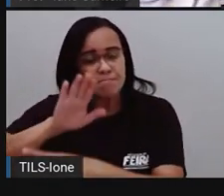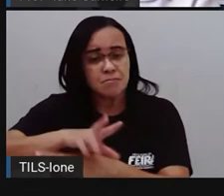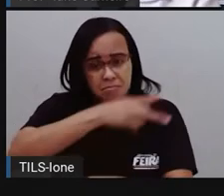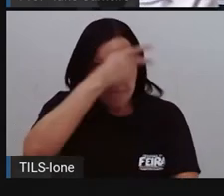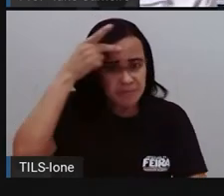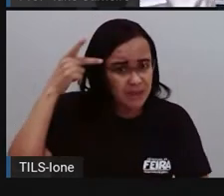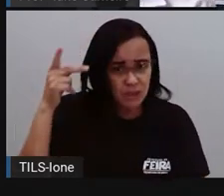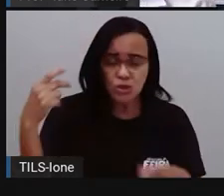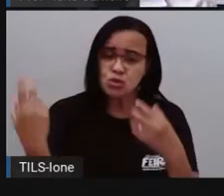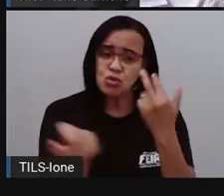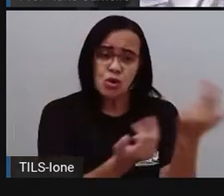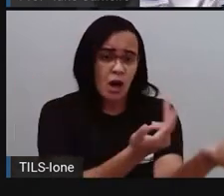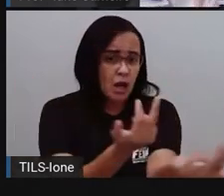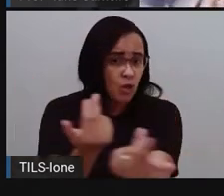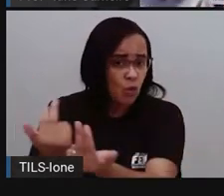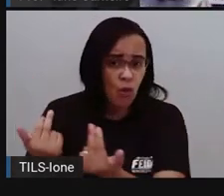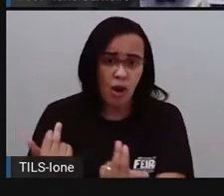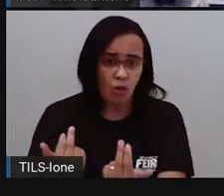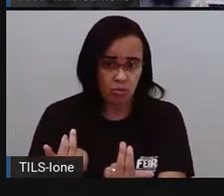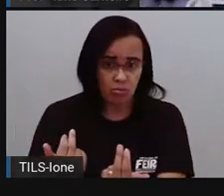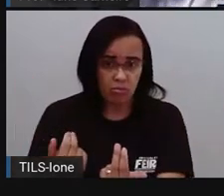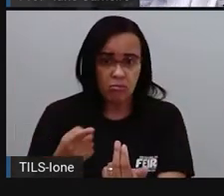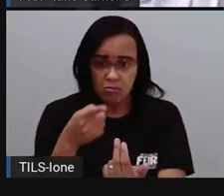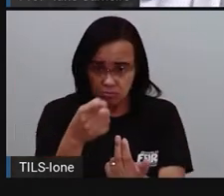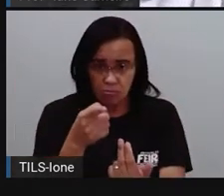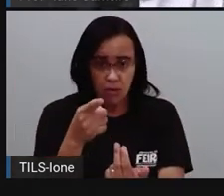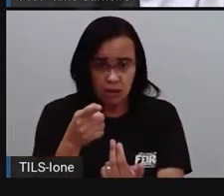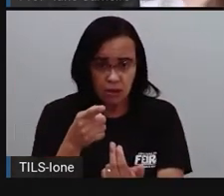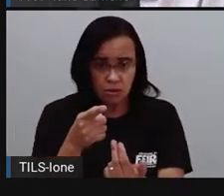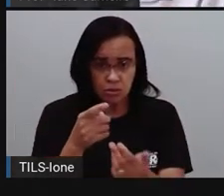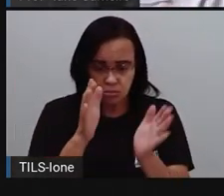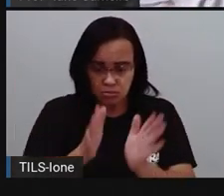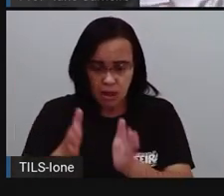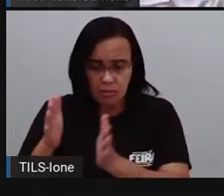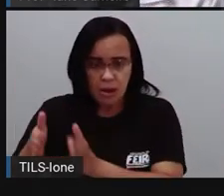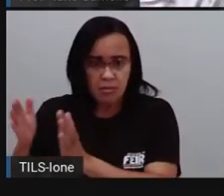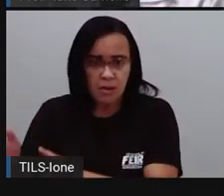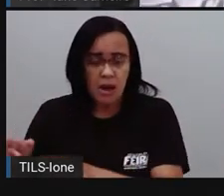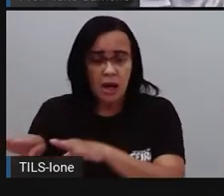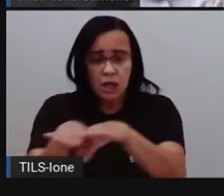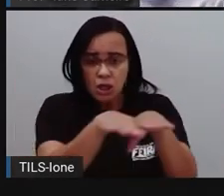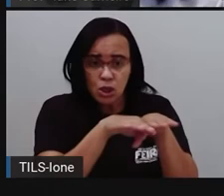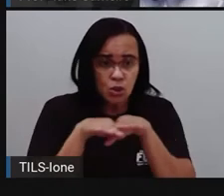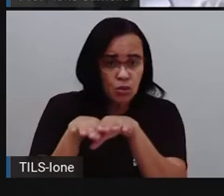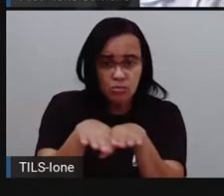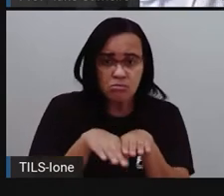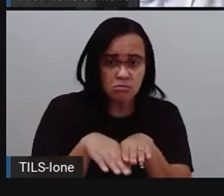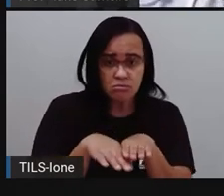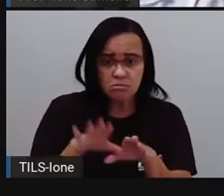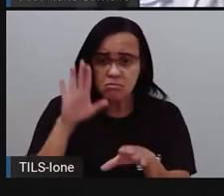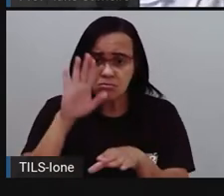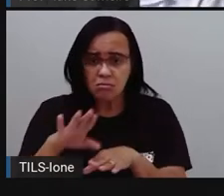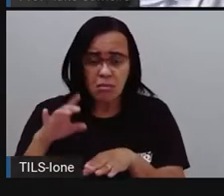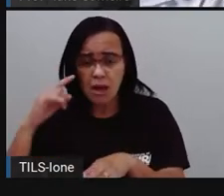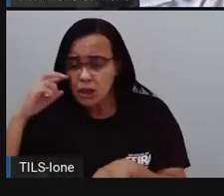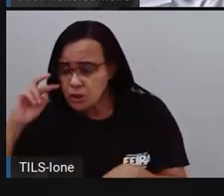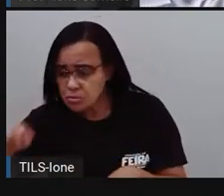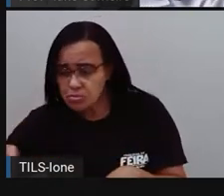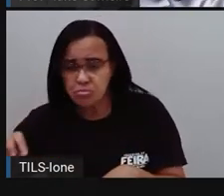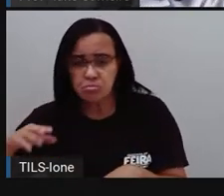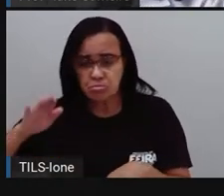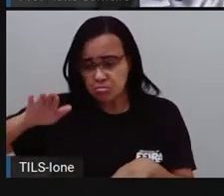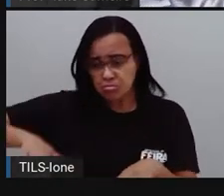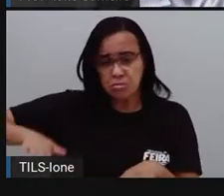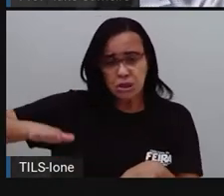lugares, né? Então, aqui colocou a igualdade, ó, todo mundo com o seu banquinho, mas o pequenininho, coitadinho, continua sem ver, né? Então,